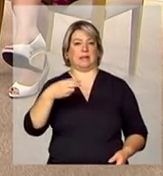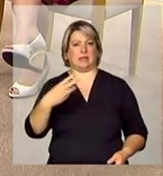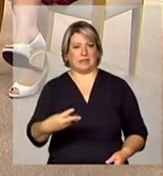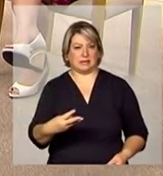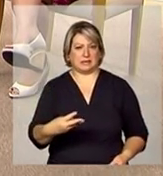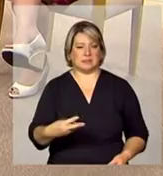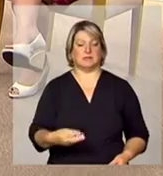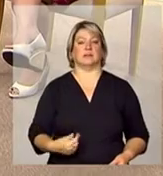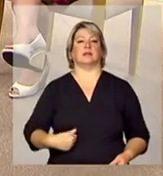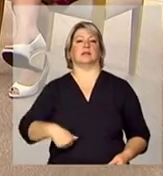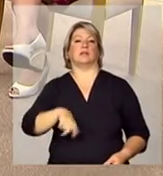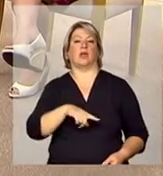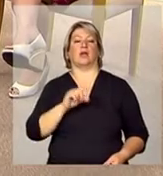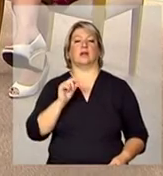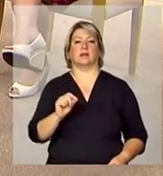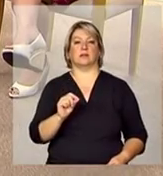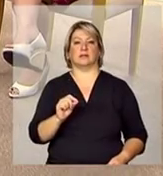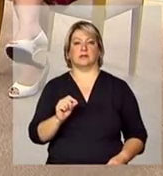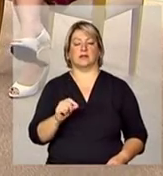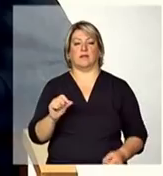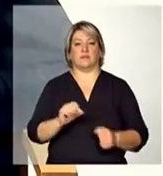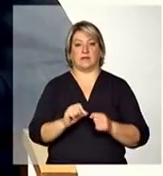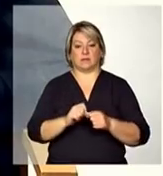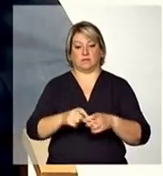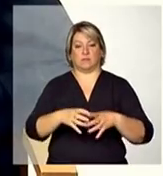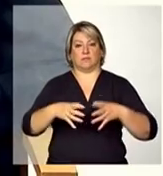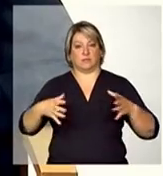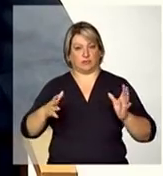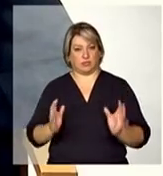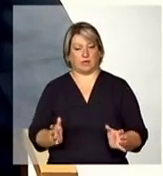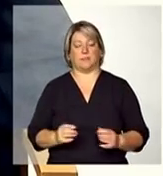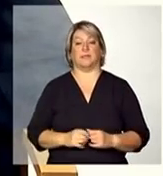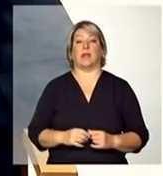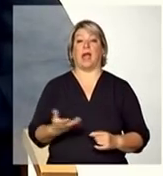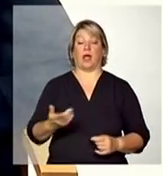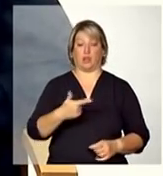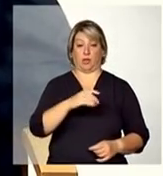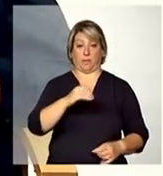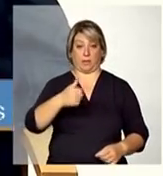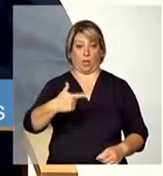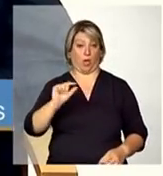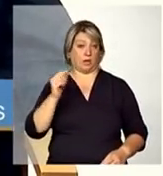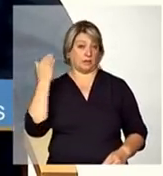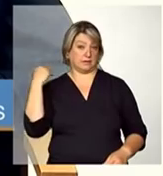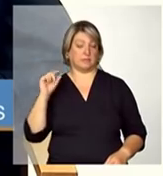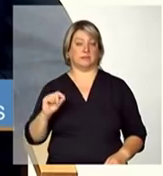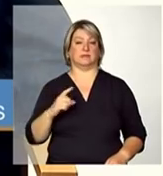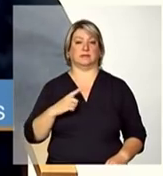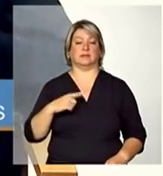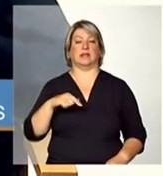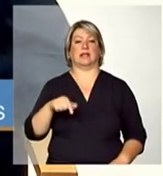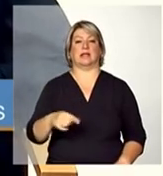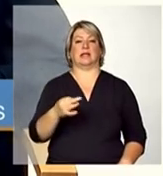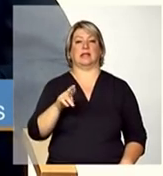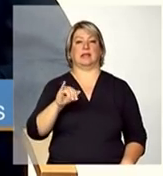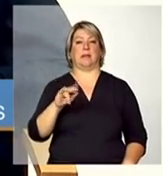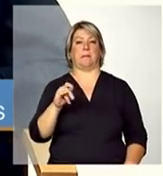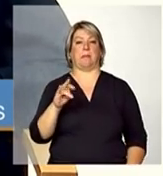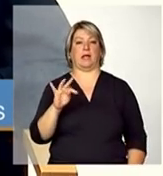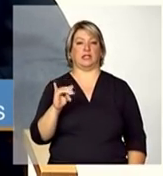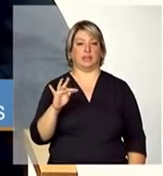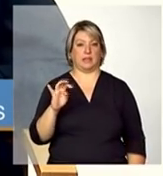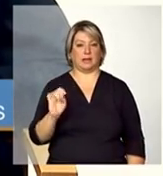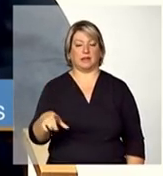expansão então é importante mencionar que em 2012 a comissão intergestora tripartite que é a CIT da